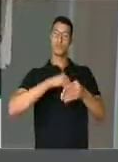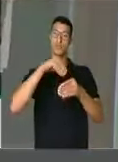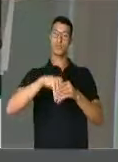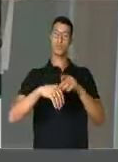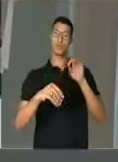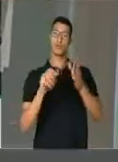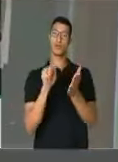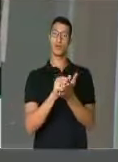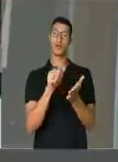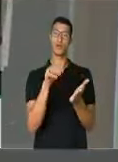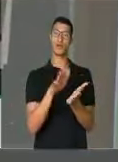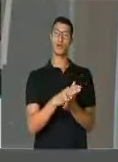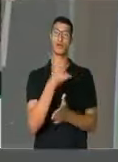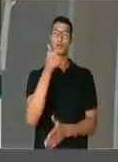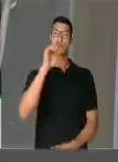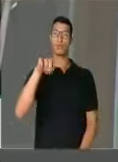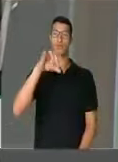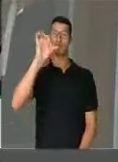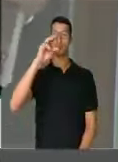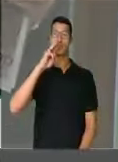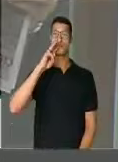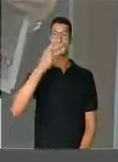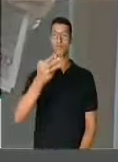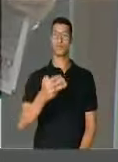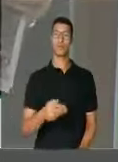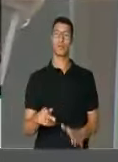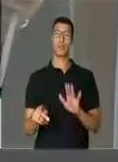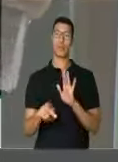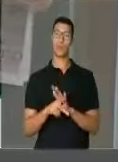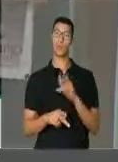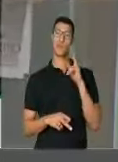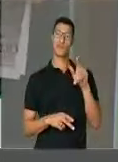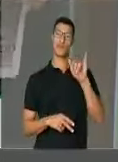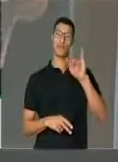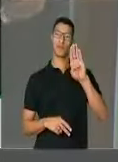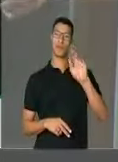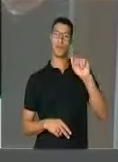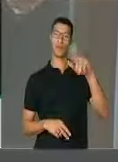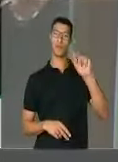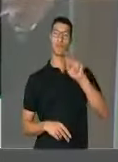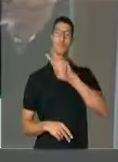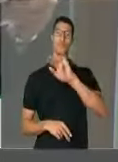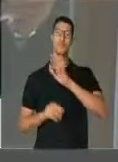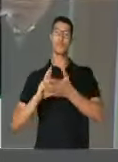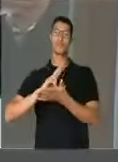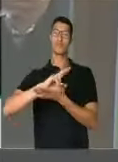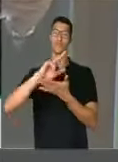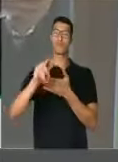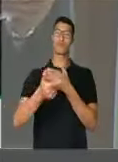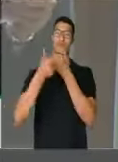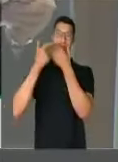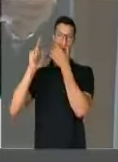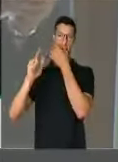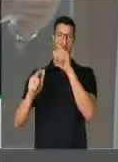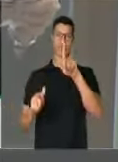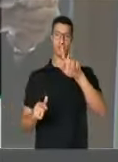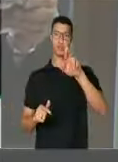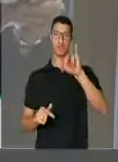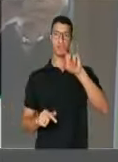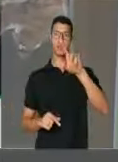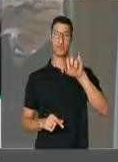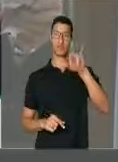só de multa, ele deve 1,9 milhão, segundo o Ibama. E vários outros, grileiros,